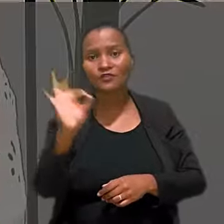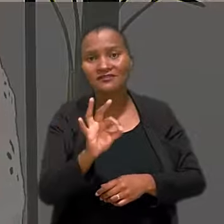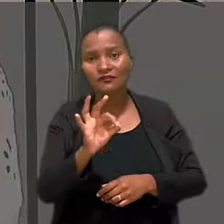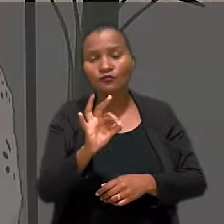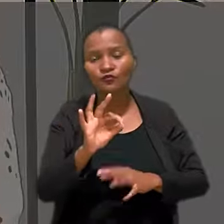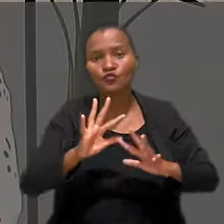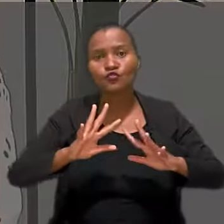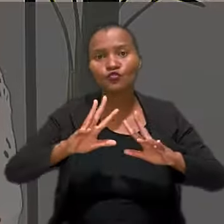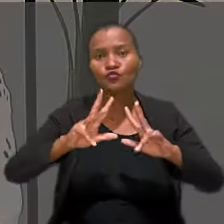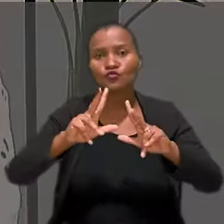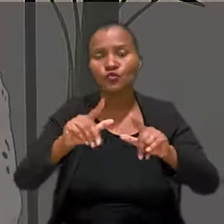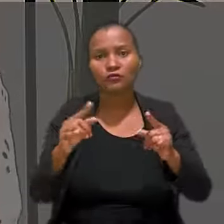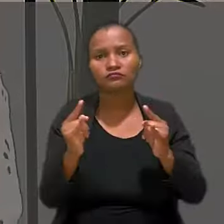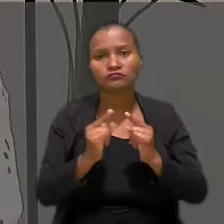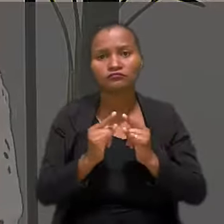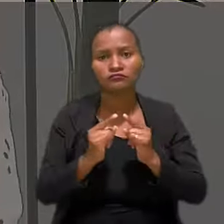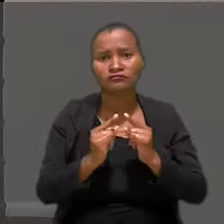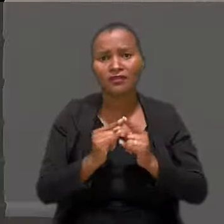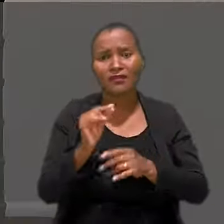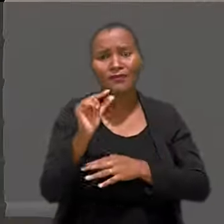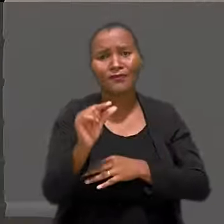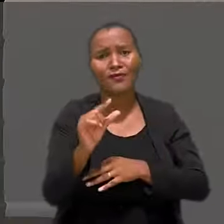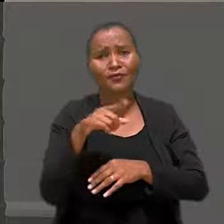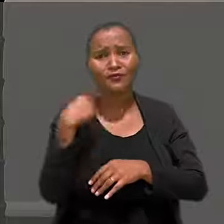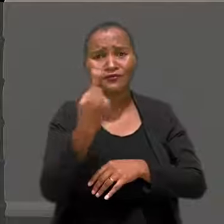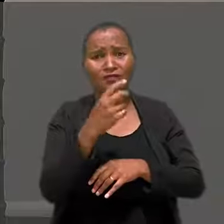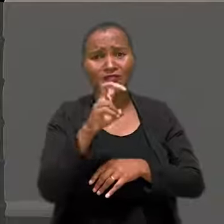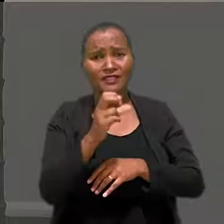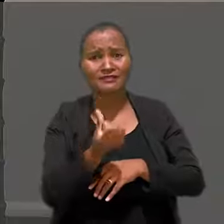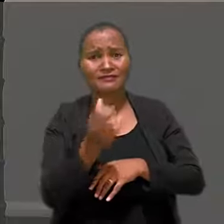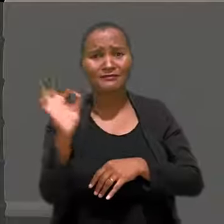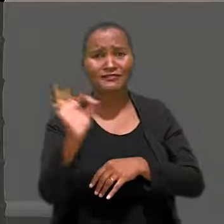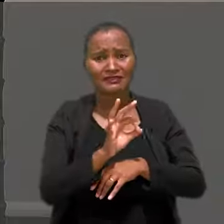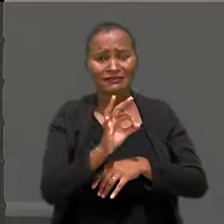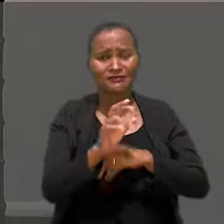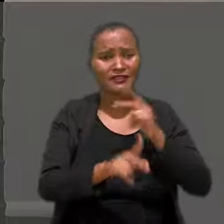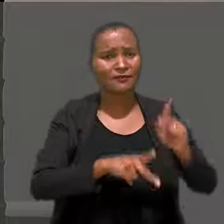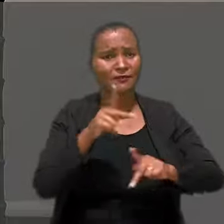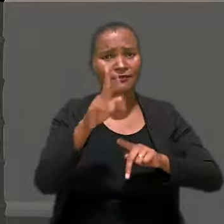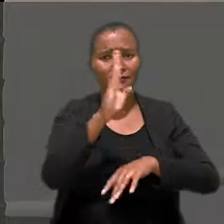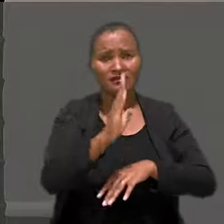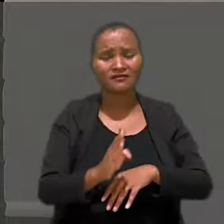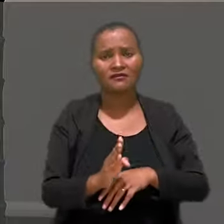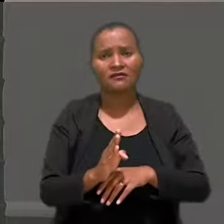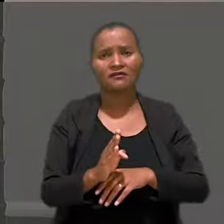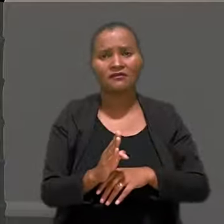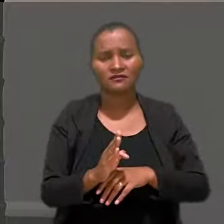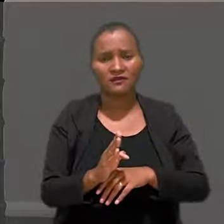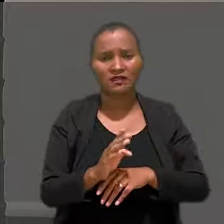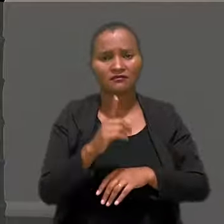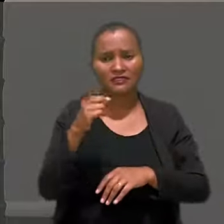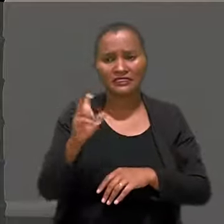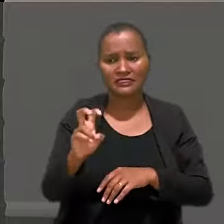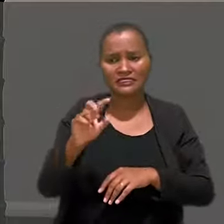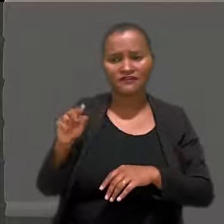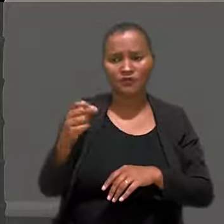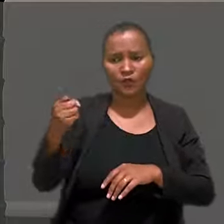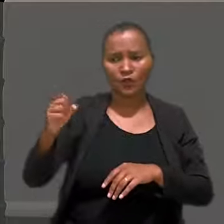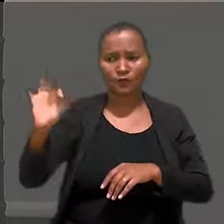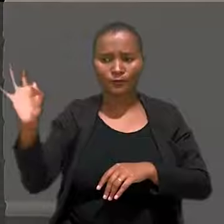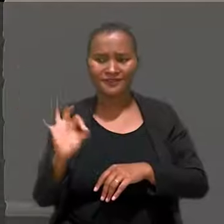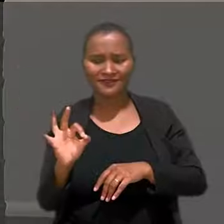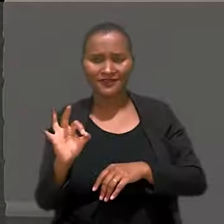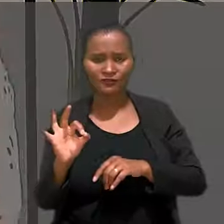de toda a instituição. É muito pouco quando nós somos 56% da população brasileira. Desses 15